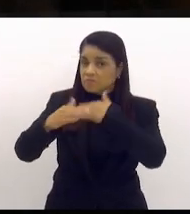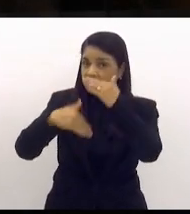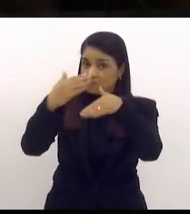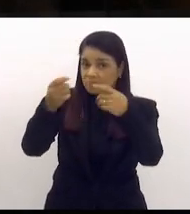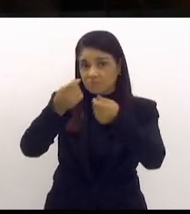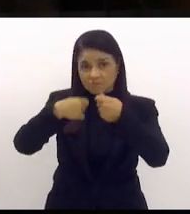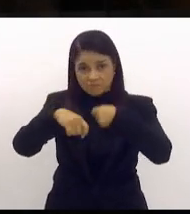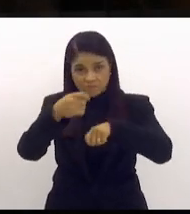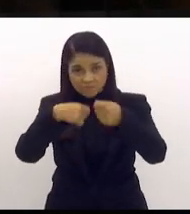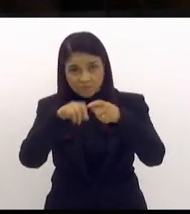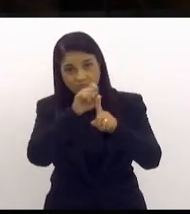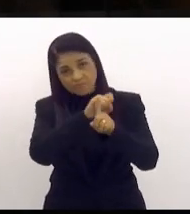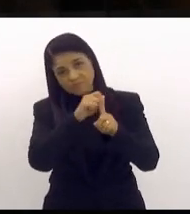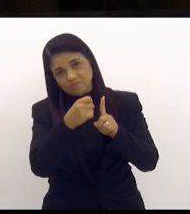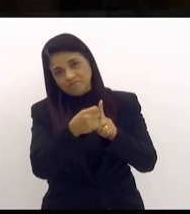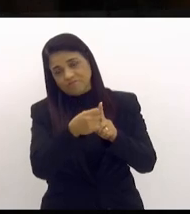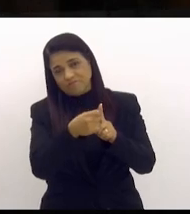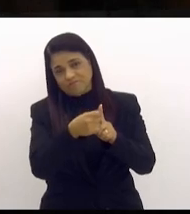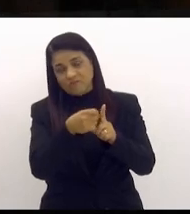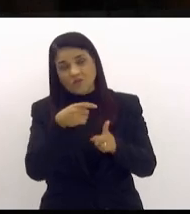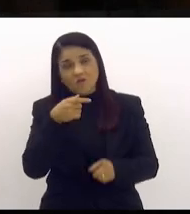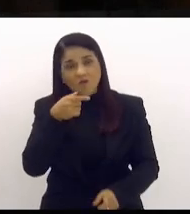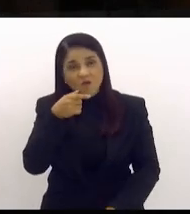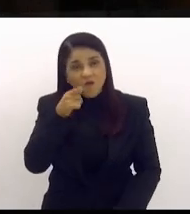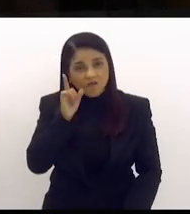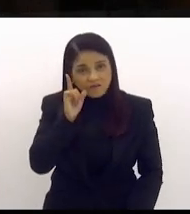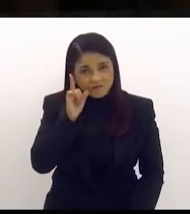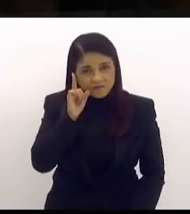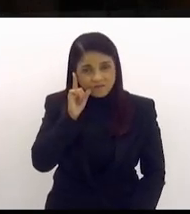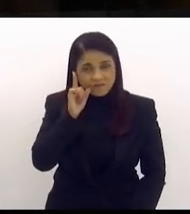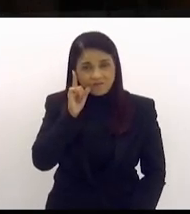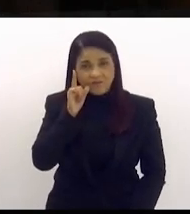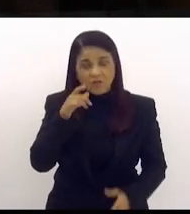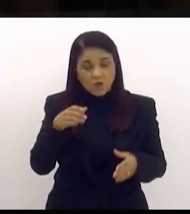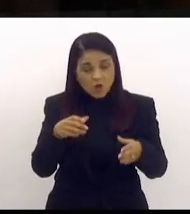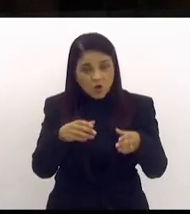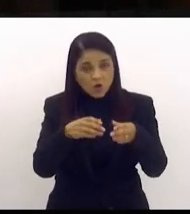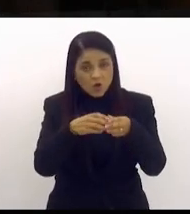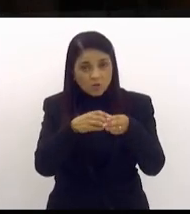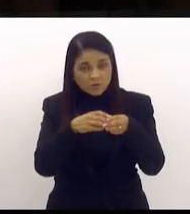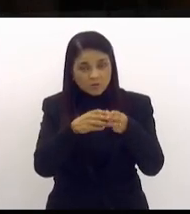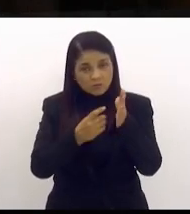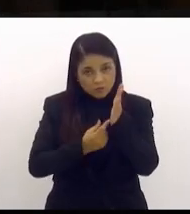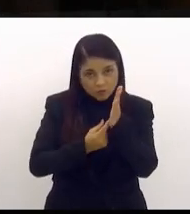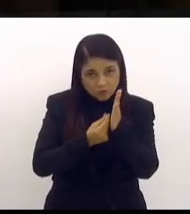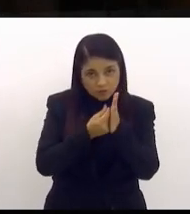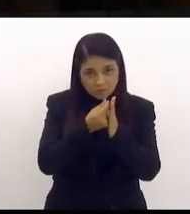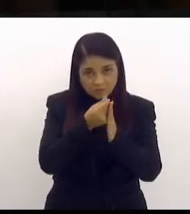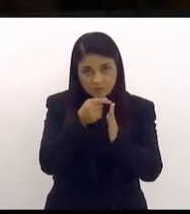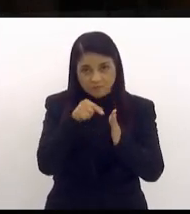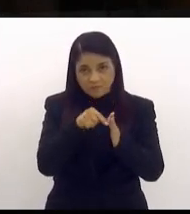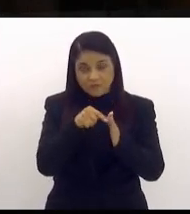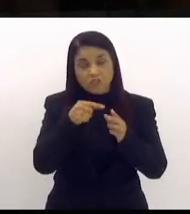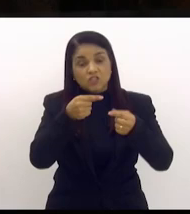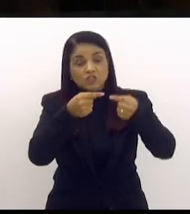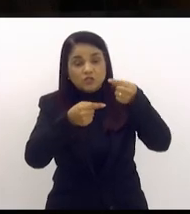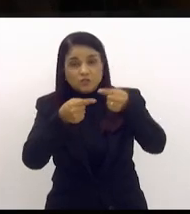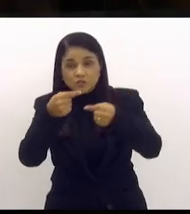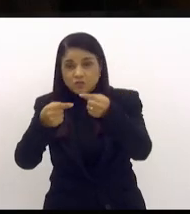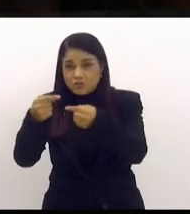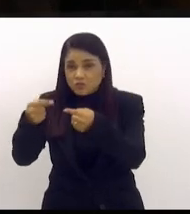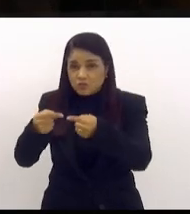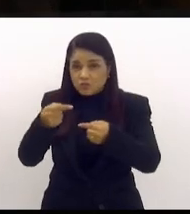econômico e social. Ontem, na comissão de orçamento, se discutiu